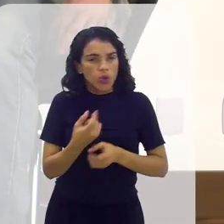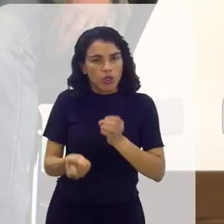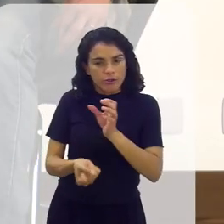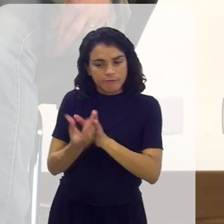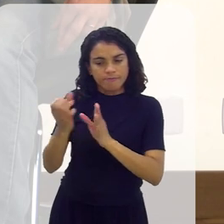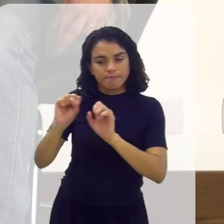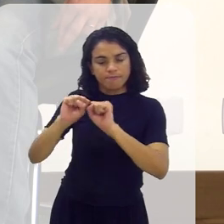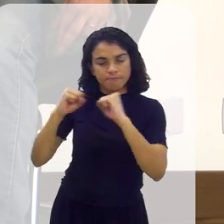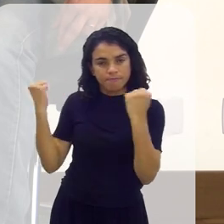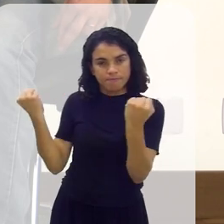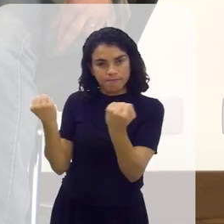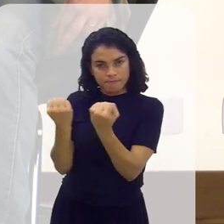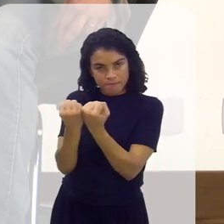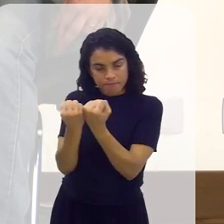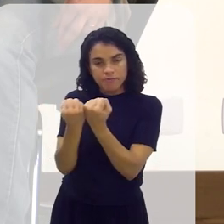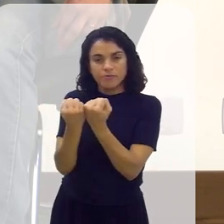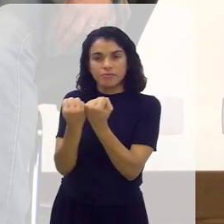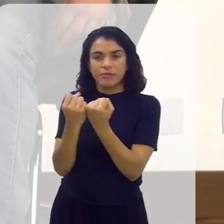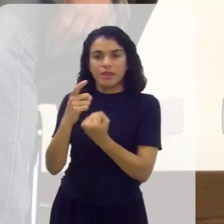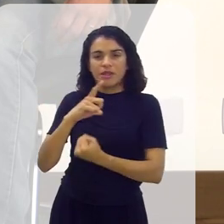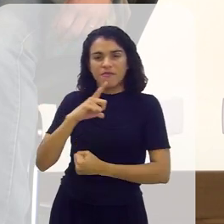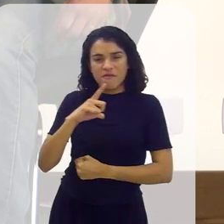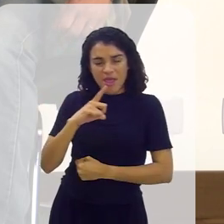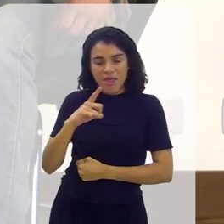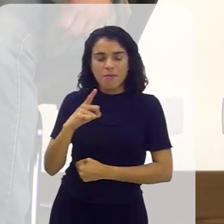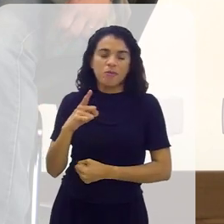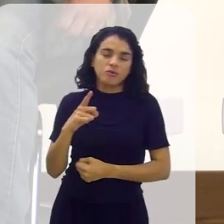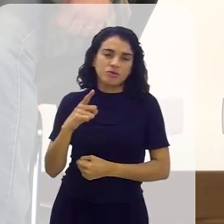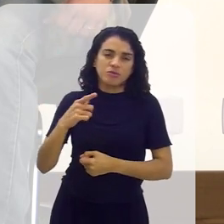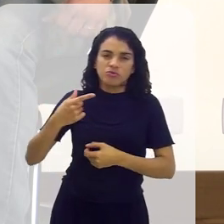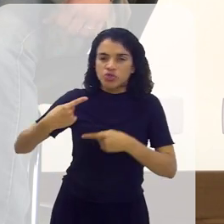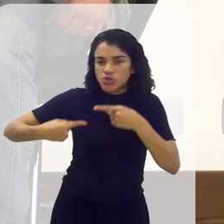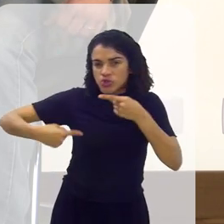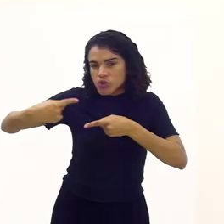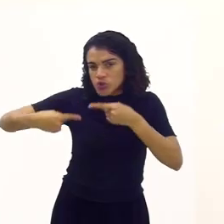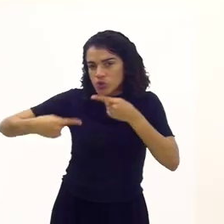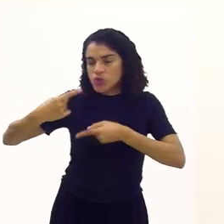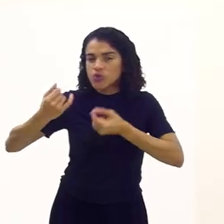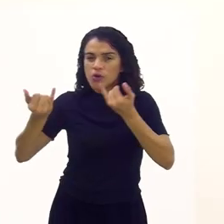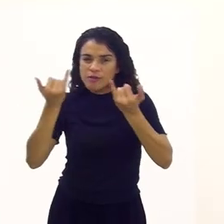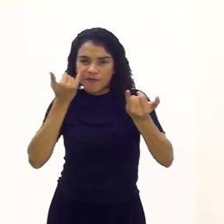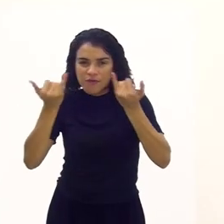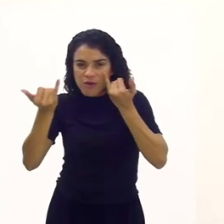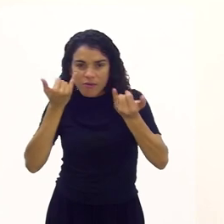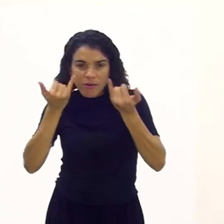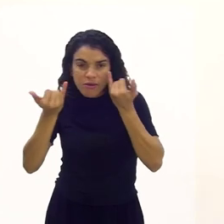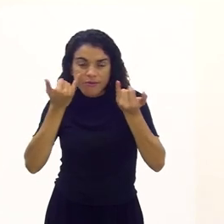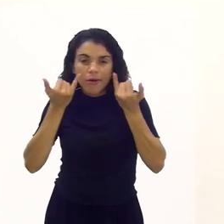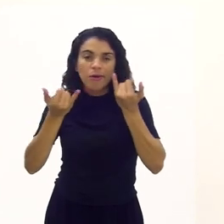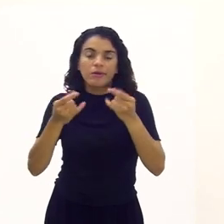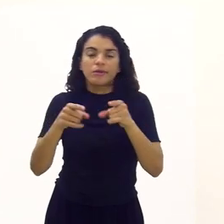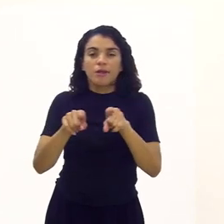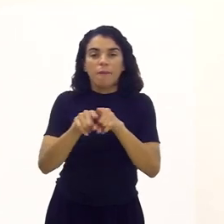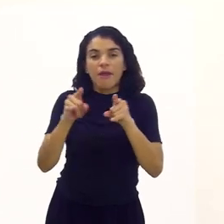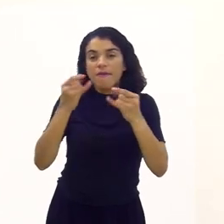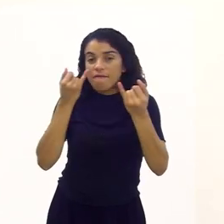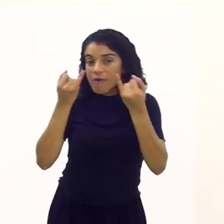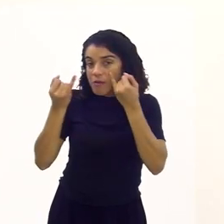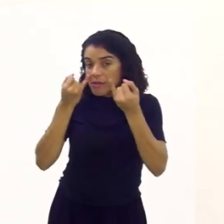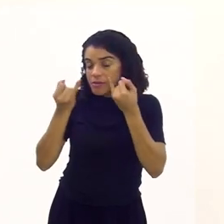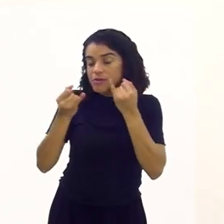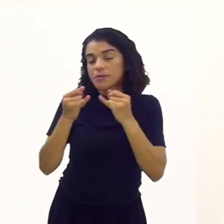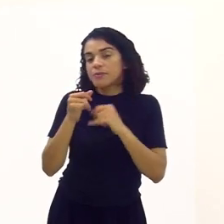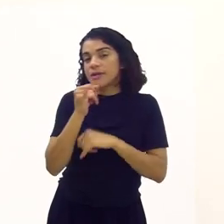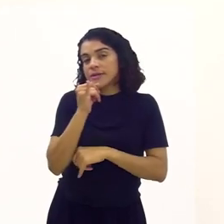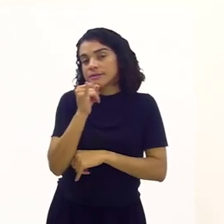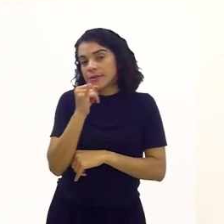seminário, que nós tivemos todas essas informações, como tivemos informações